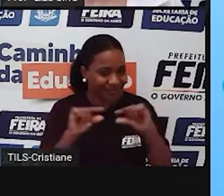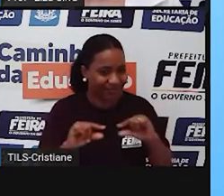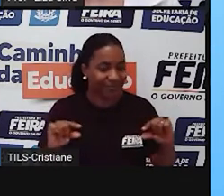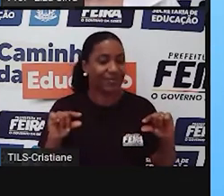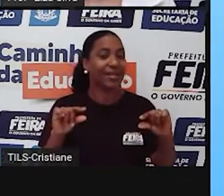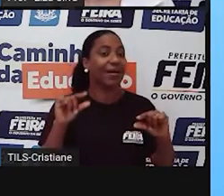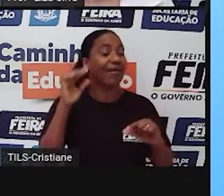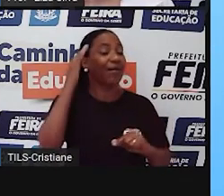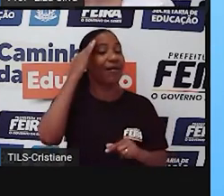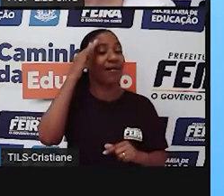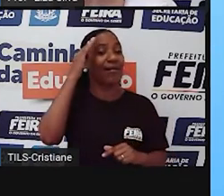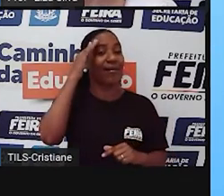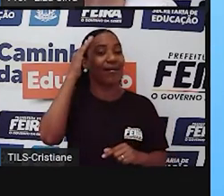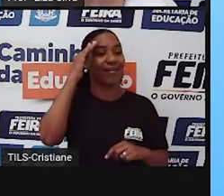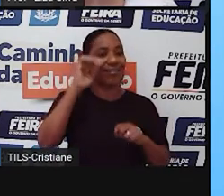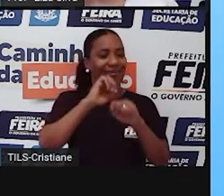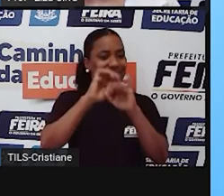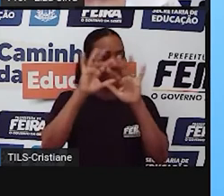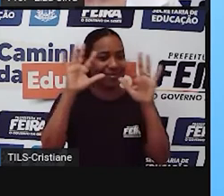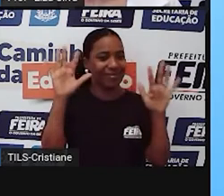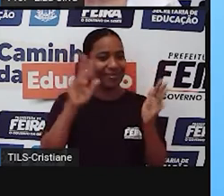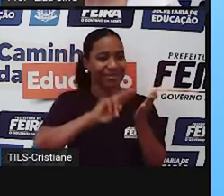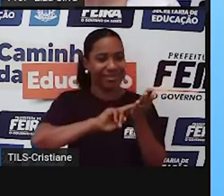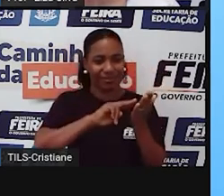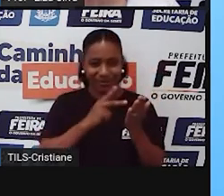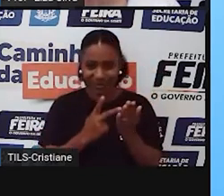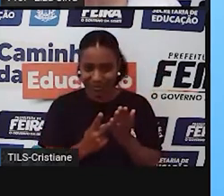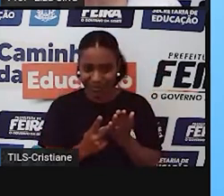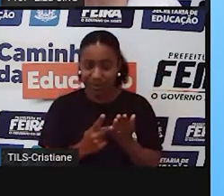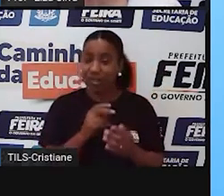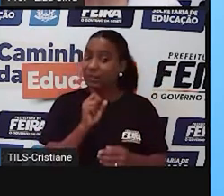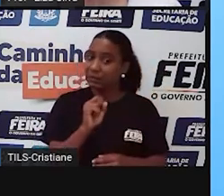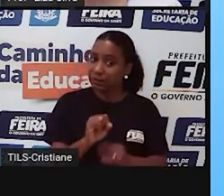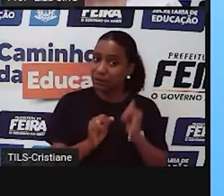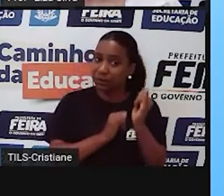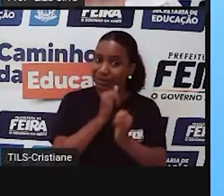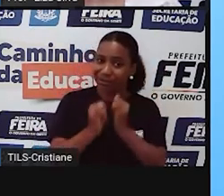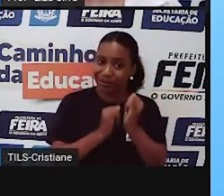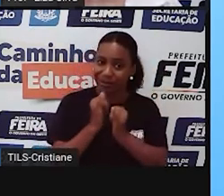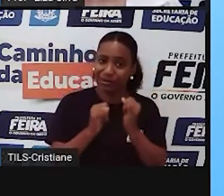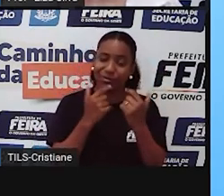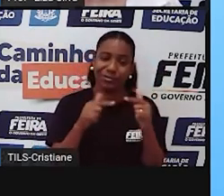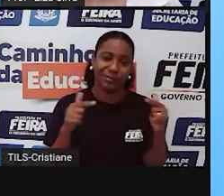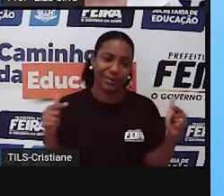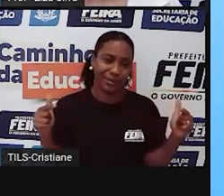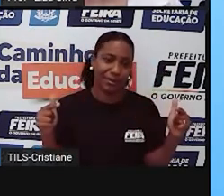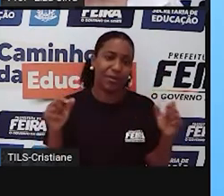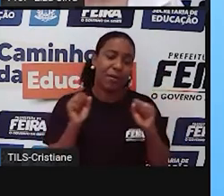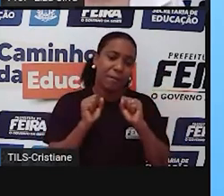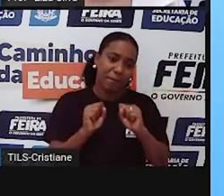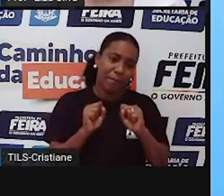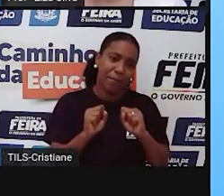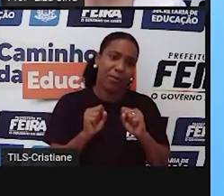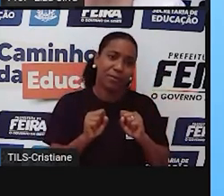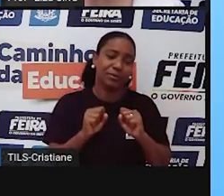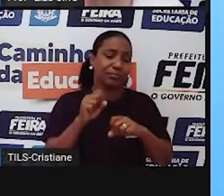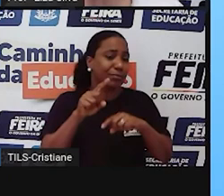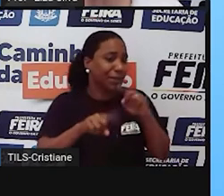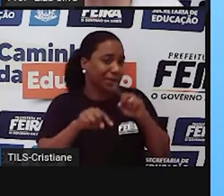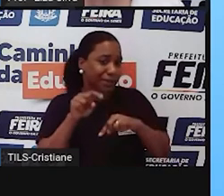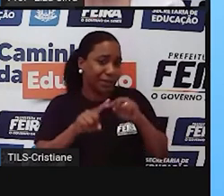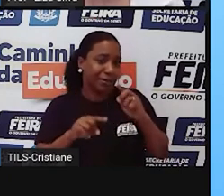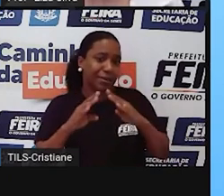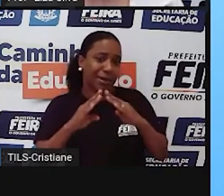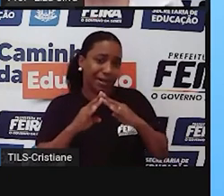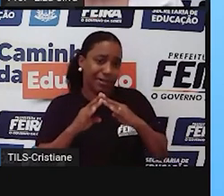para ampliar a sua compreensão. Se você não tem acesso à internet, tente responder a essa atividade com os materiais que você